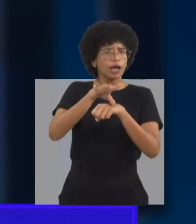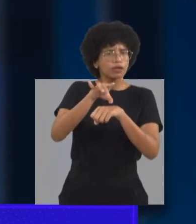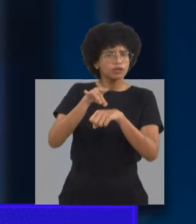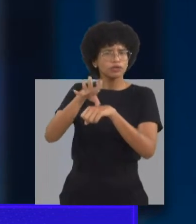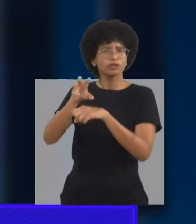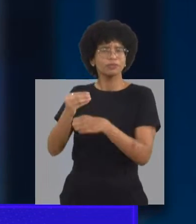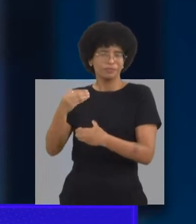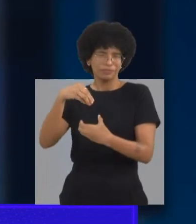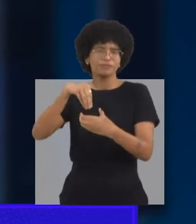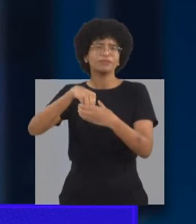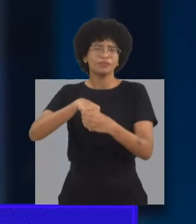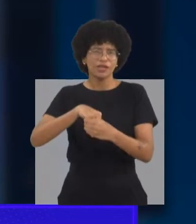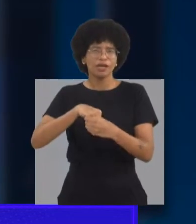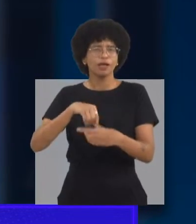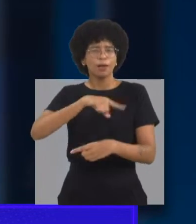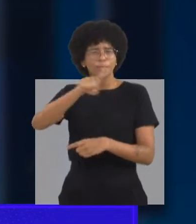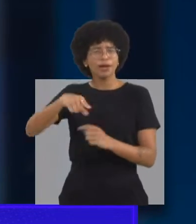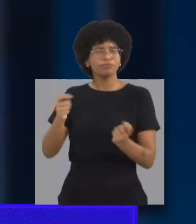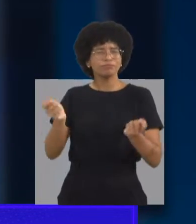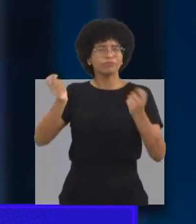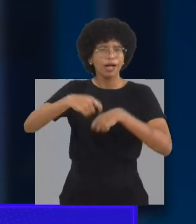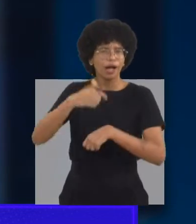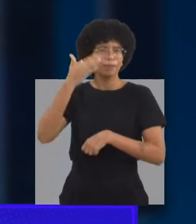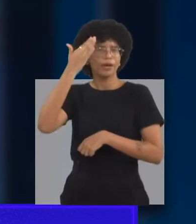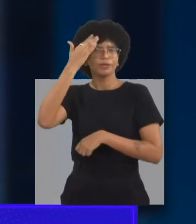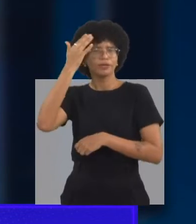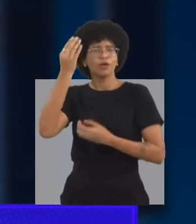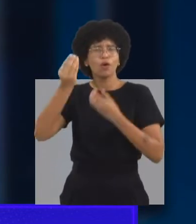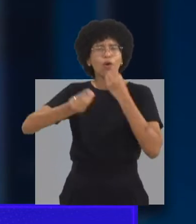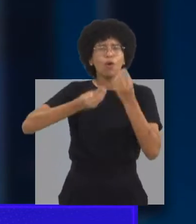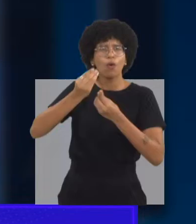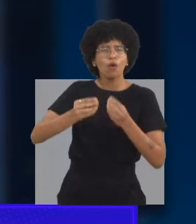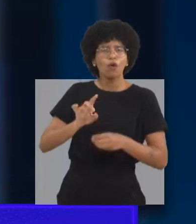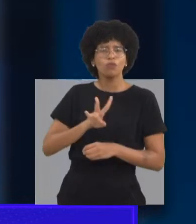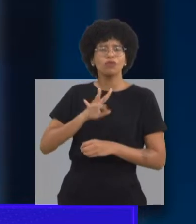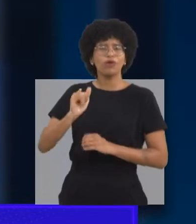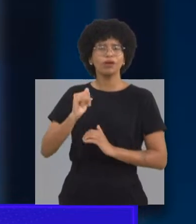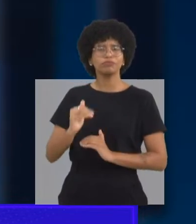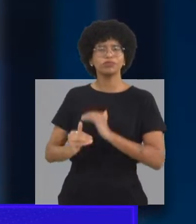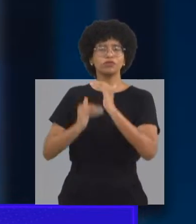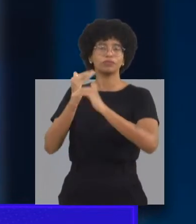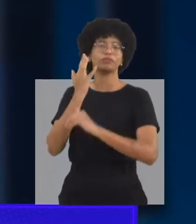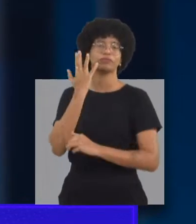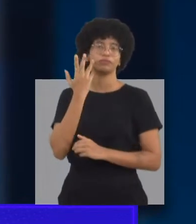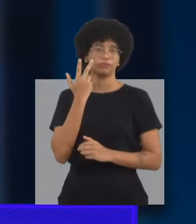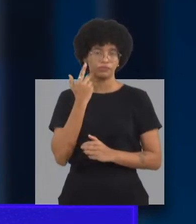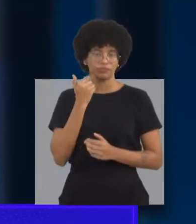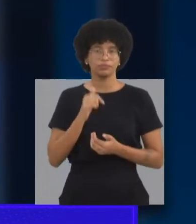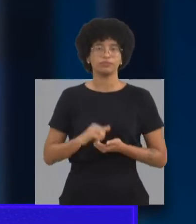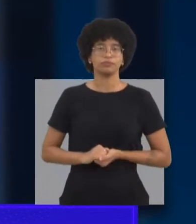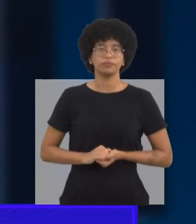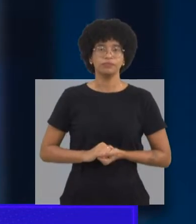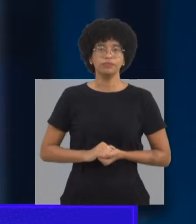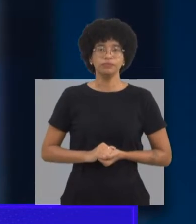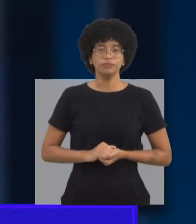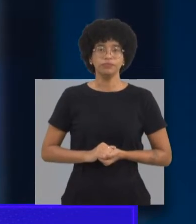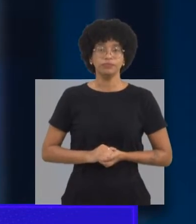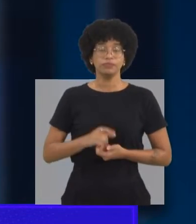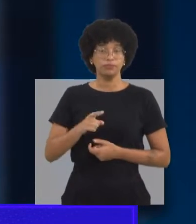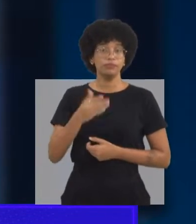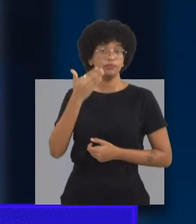casa, de recursos, de rotina, que ela pode estar fazendo em casa. Nós não tratamos, nesse caso,